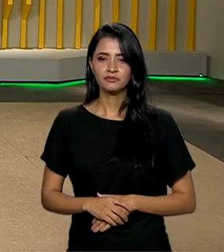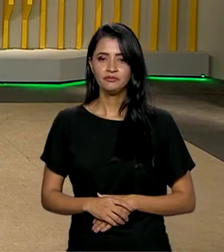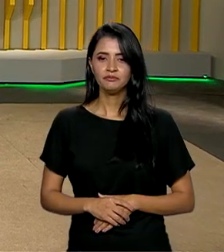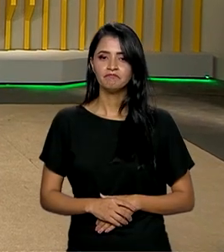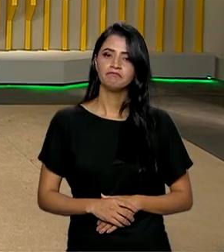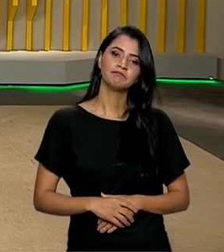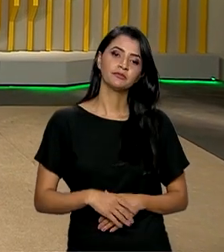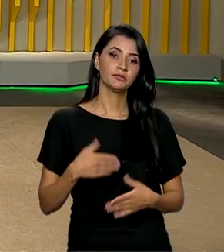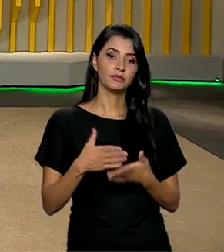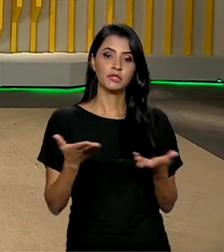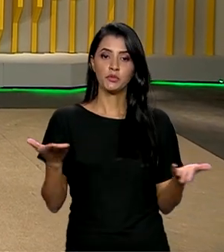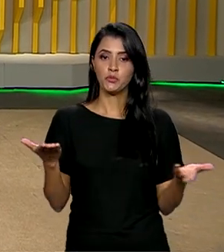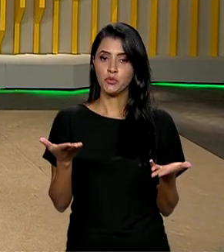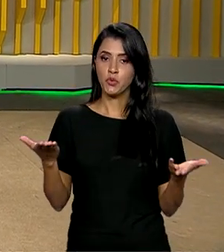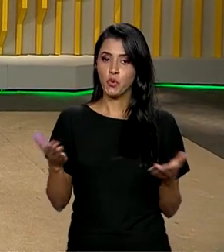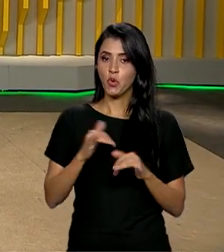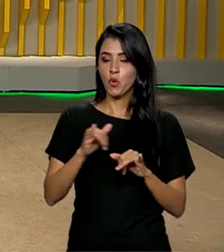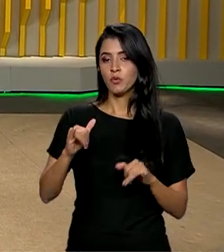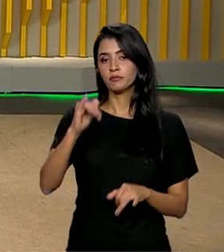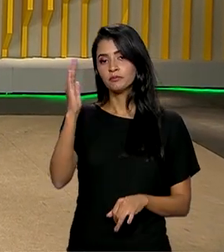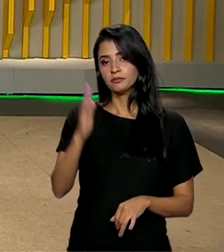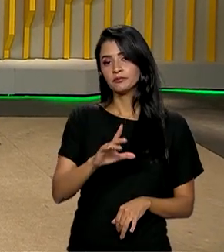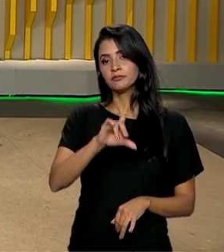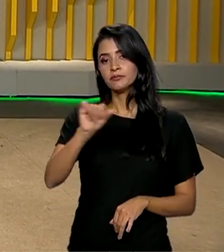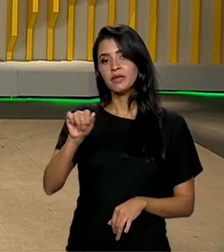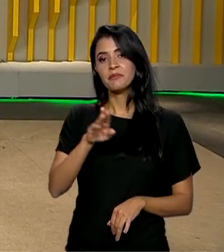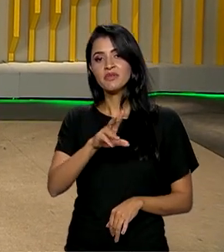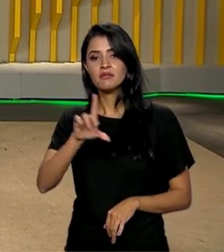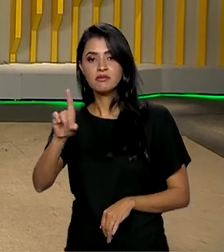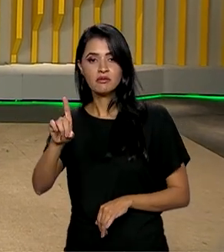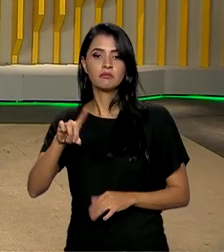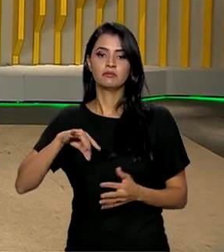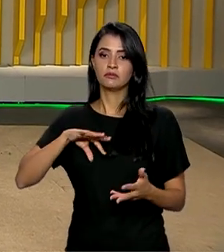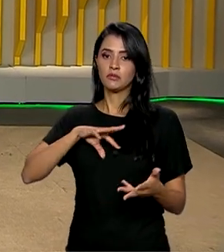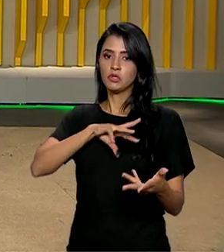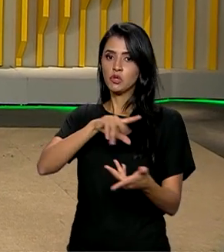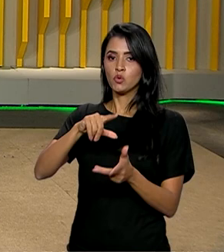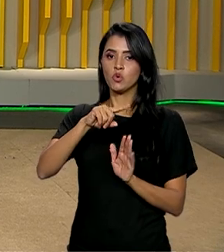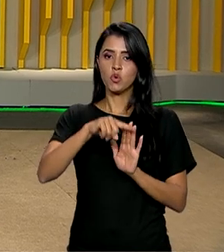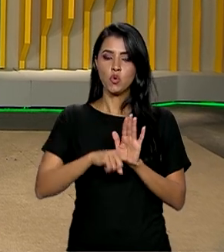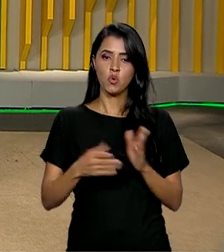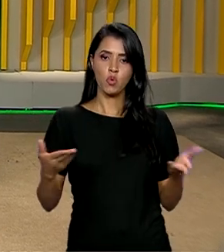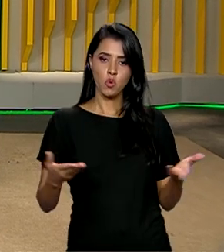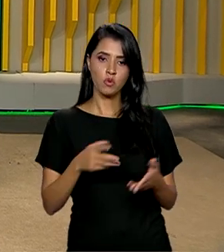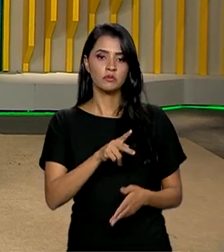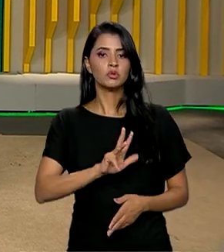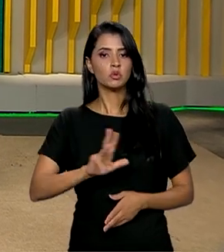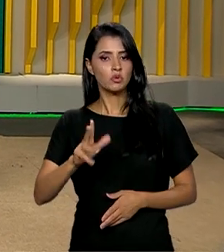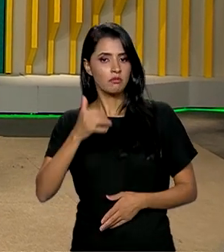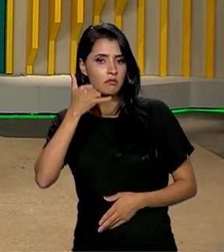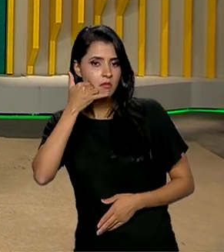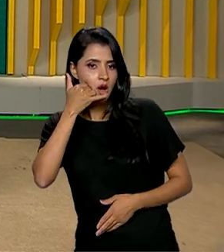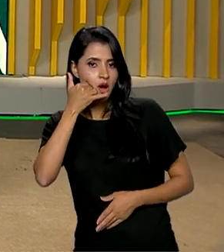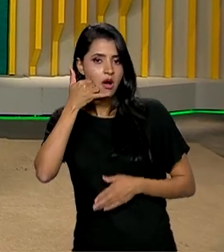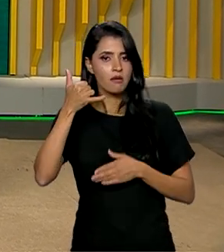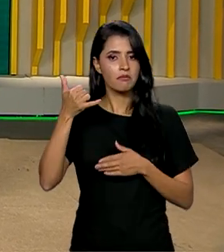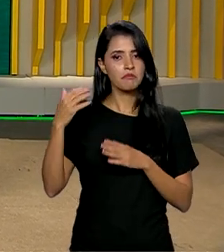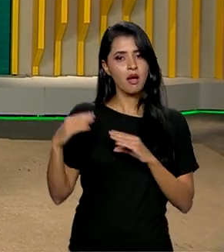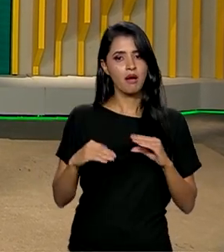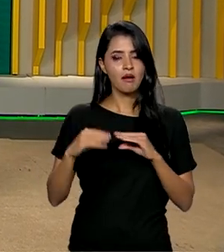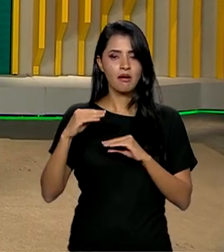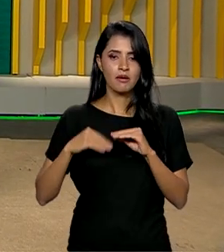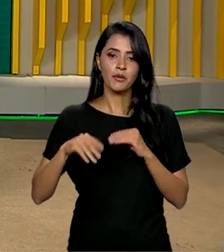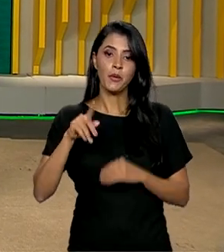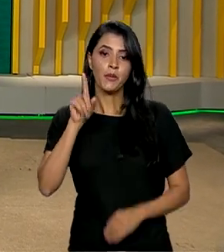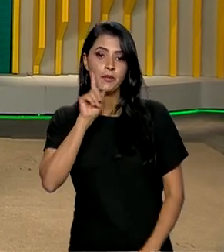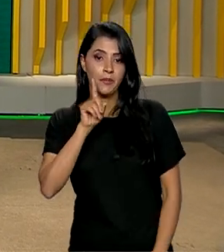Nós começamos esta edição do Brasil em Dia com agenda internacional. Hoje, o presidente Lula conversou por telefone com o presidente dos